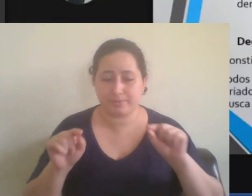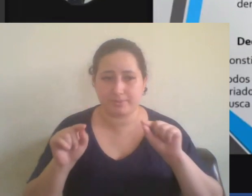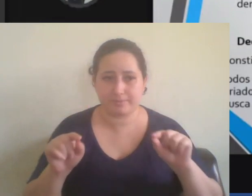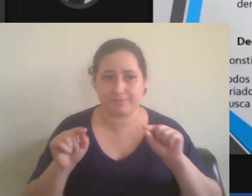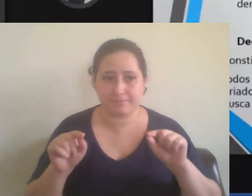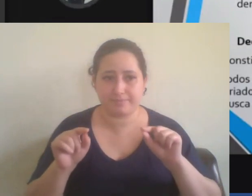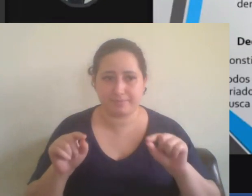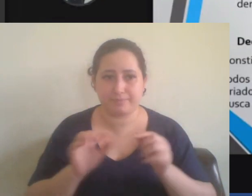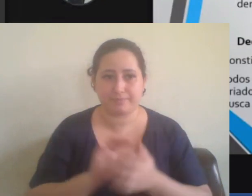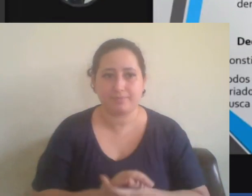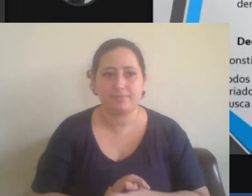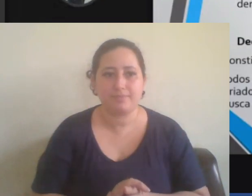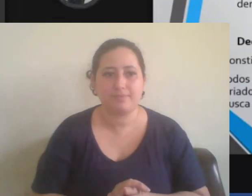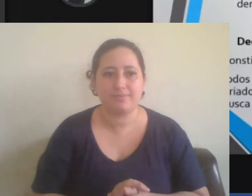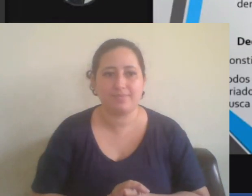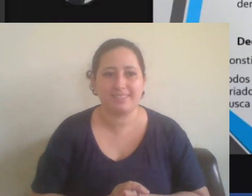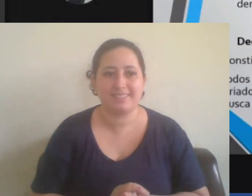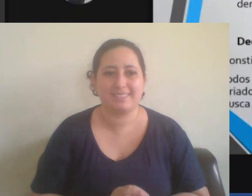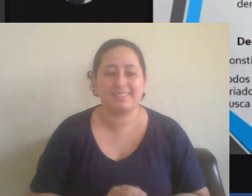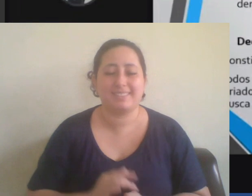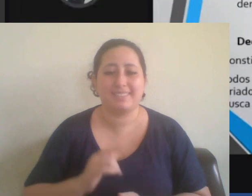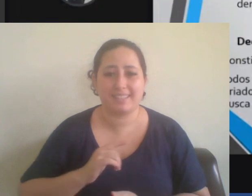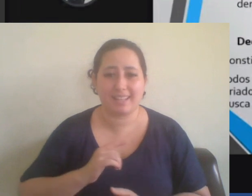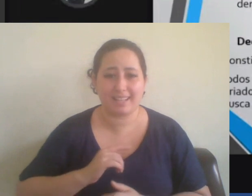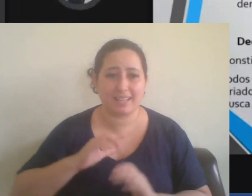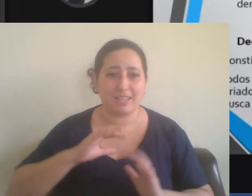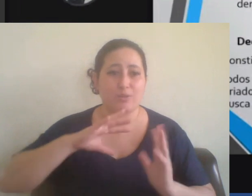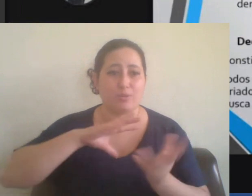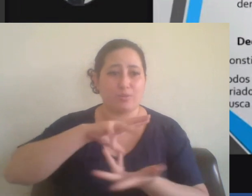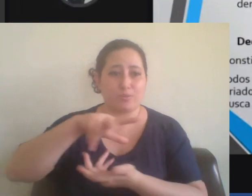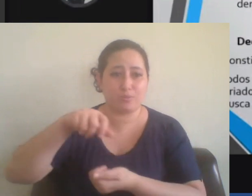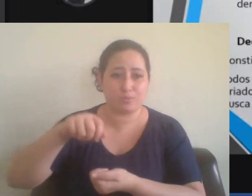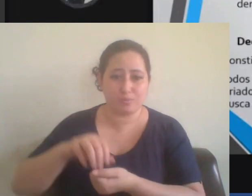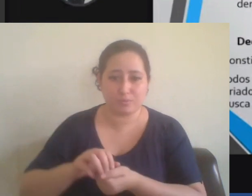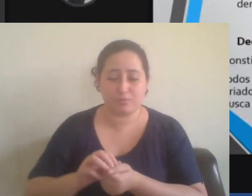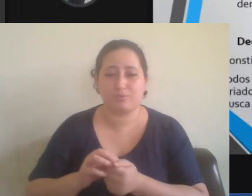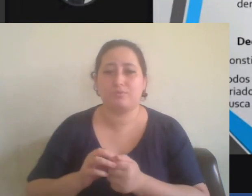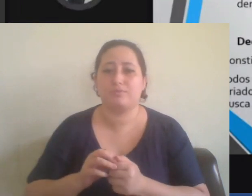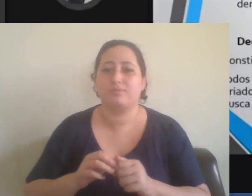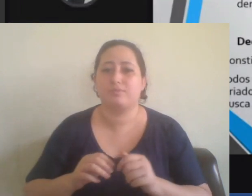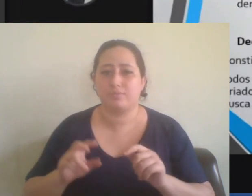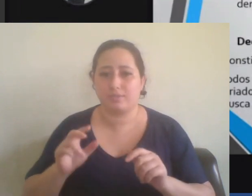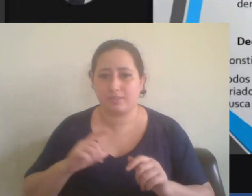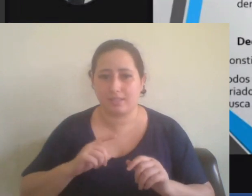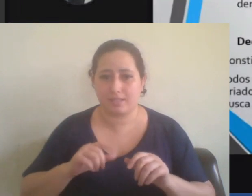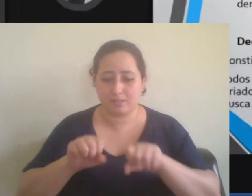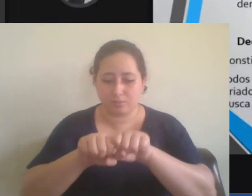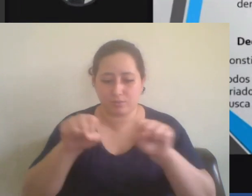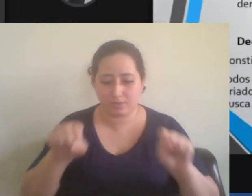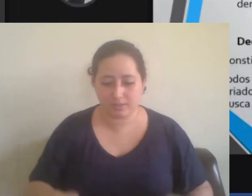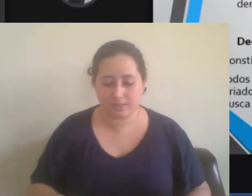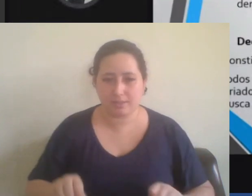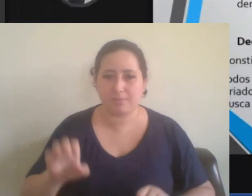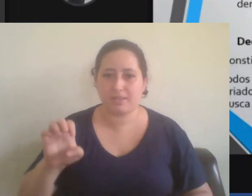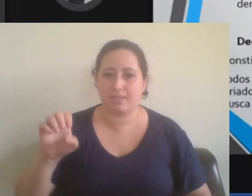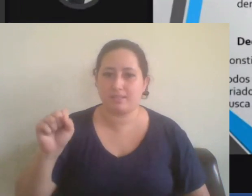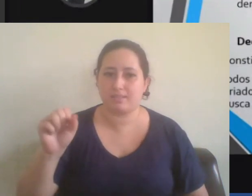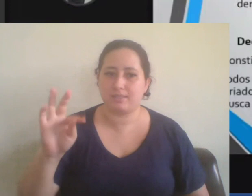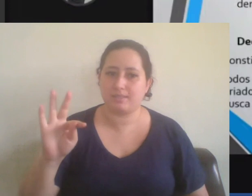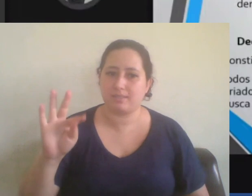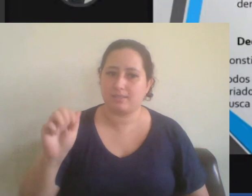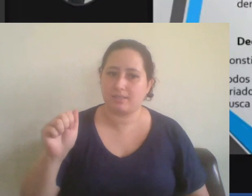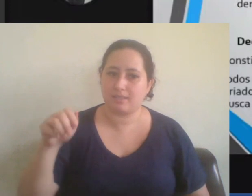havia uma nova visão do mundo que questionava o sistema estamental instituído pela